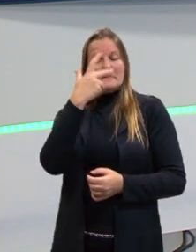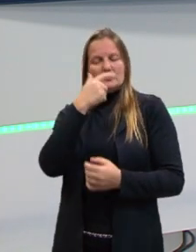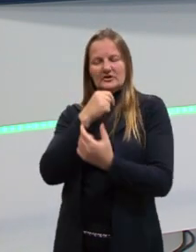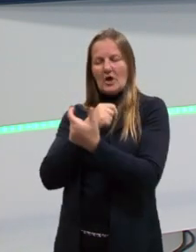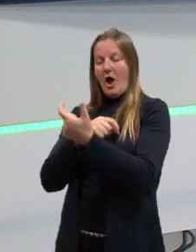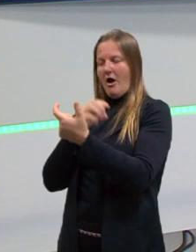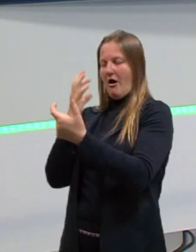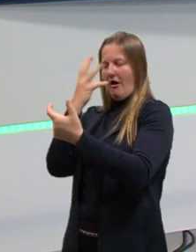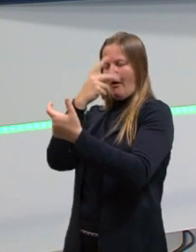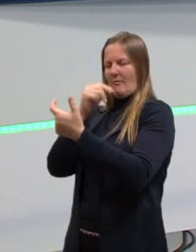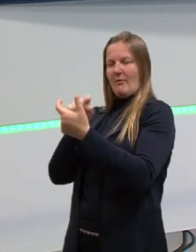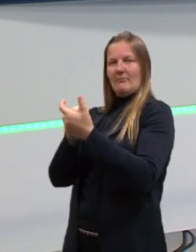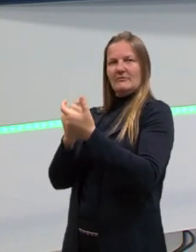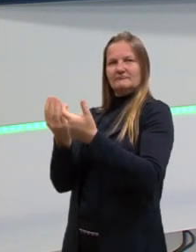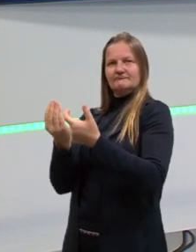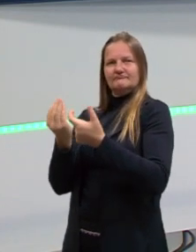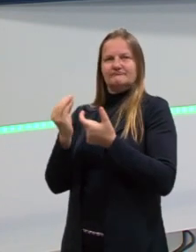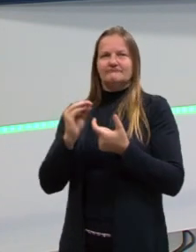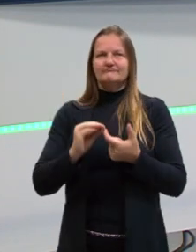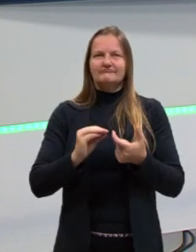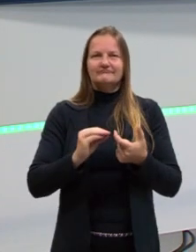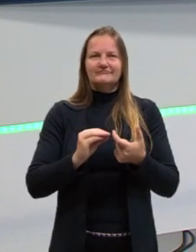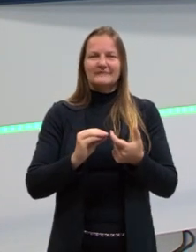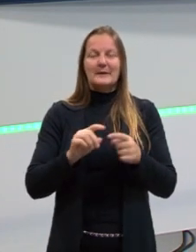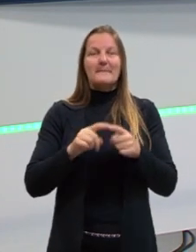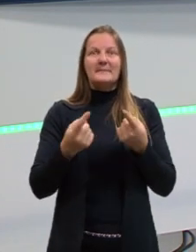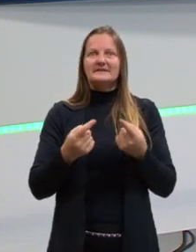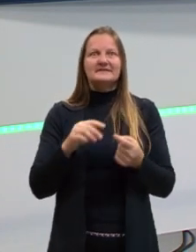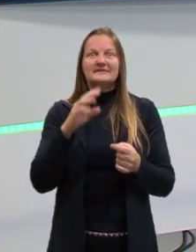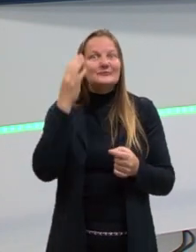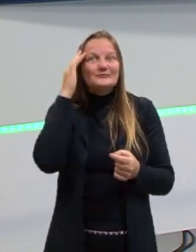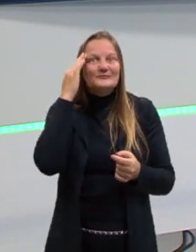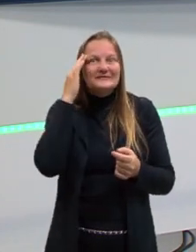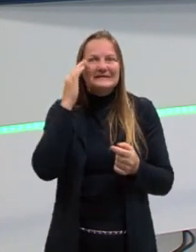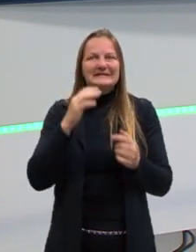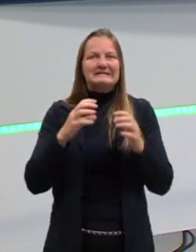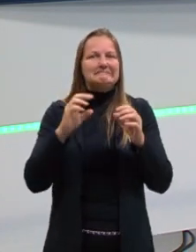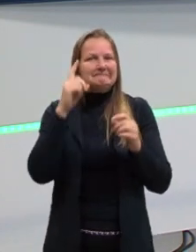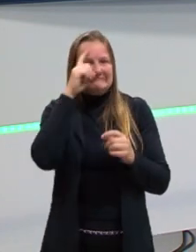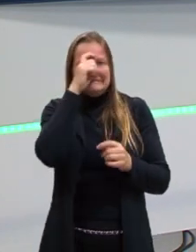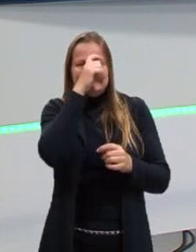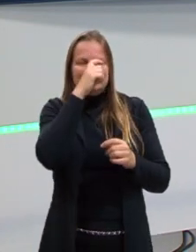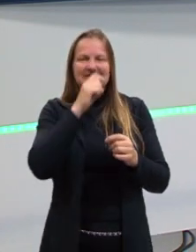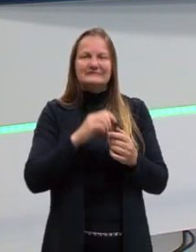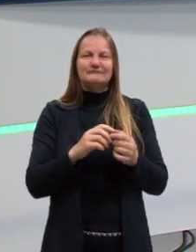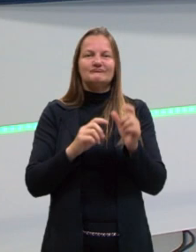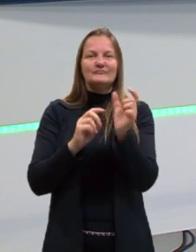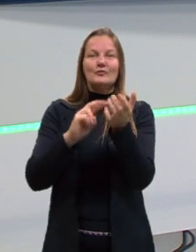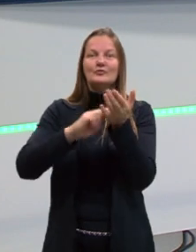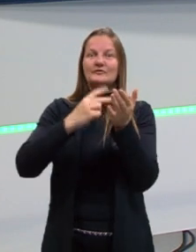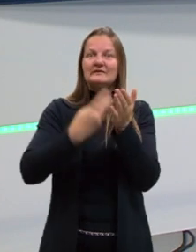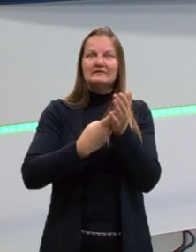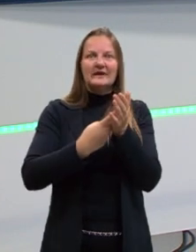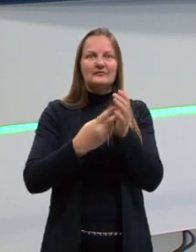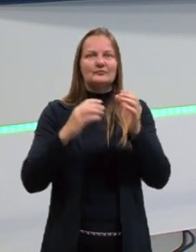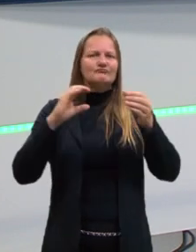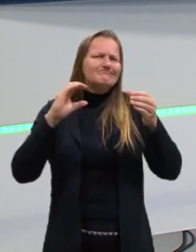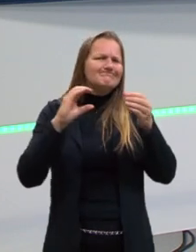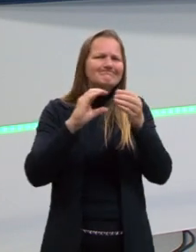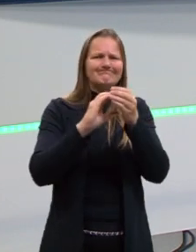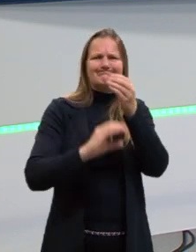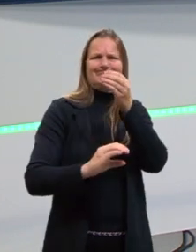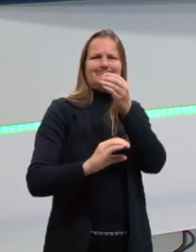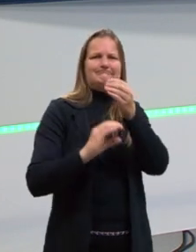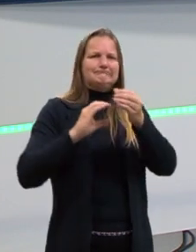na minha redação. Só que essa palavra bonita pode ser uma palavra difícil que o significado não encaixa naquele